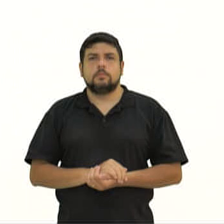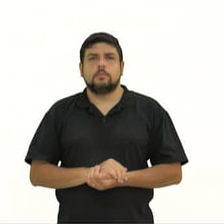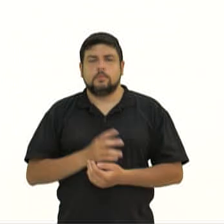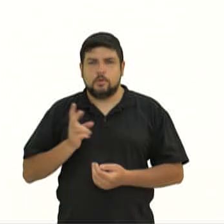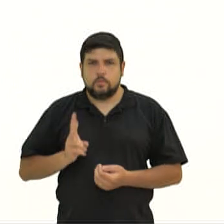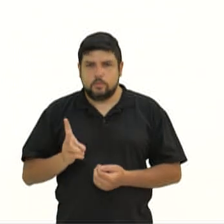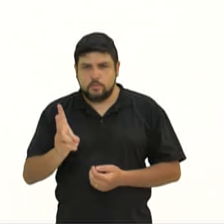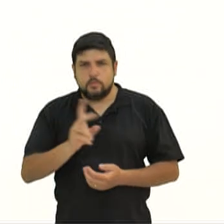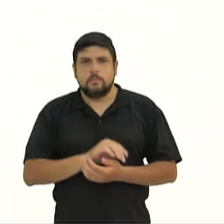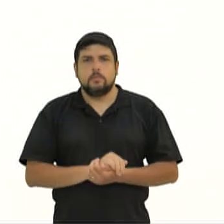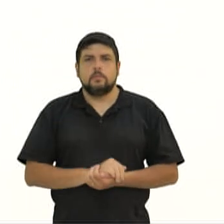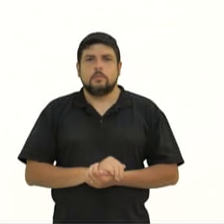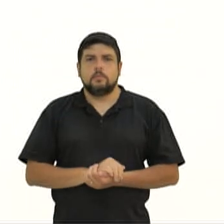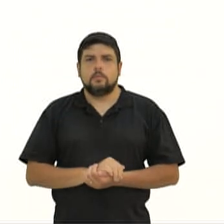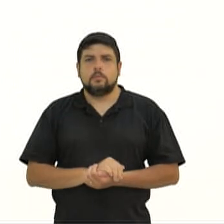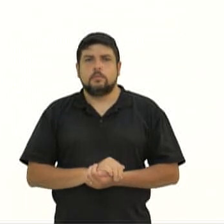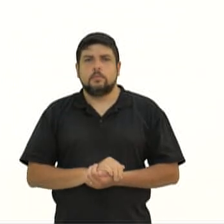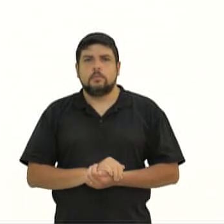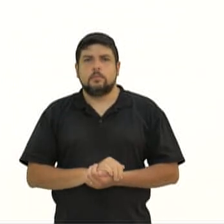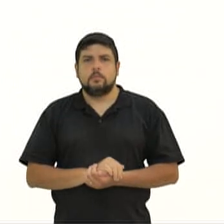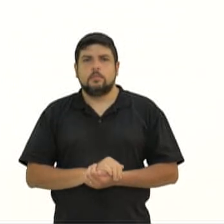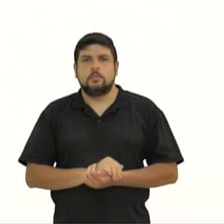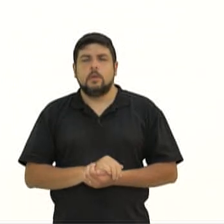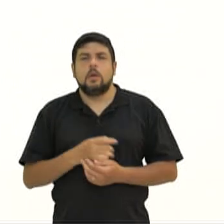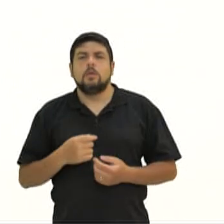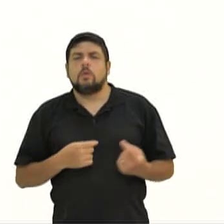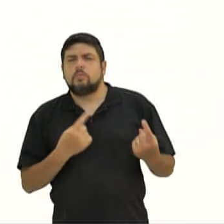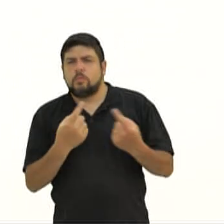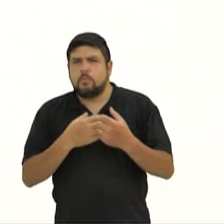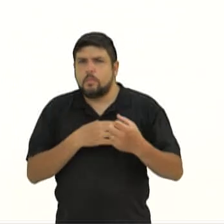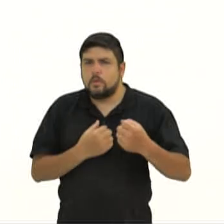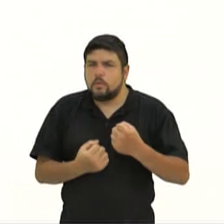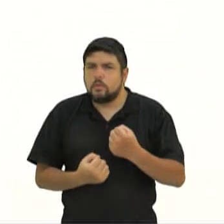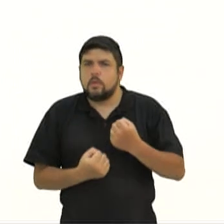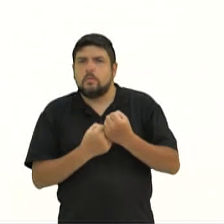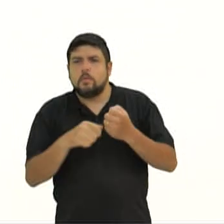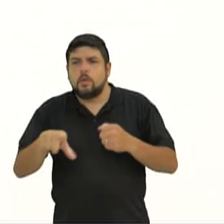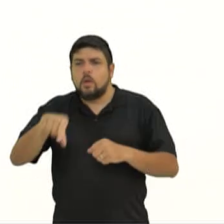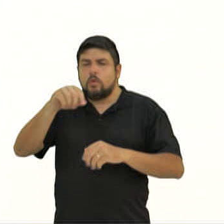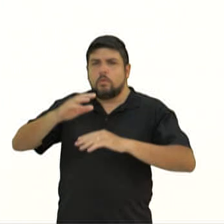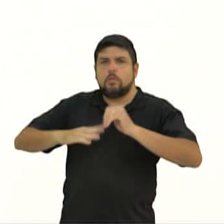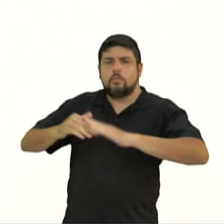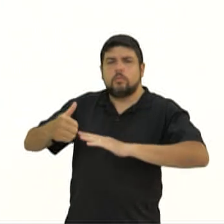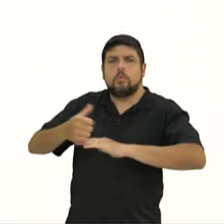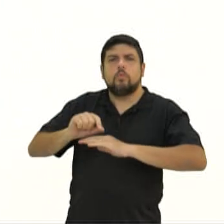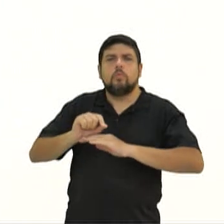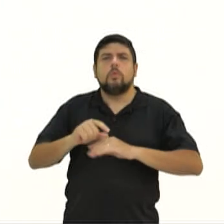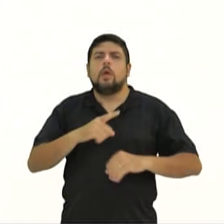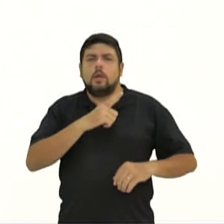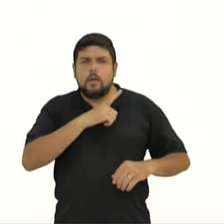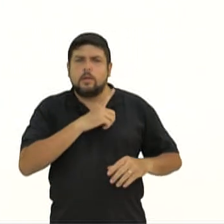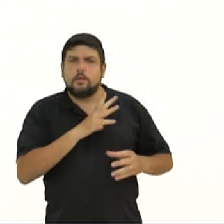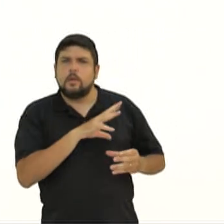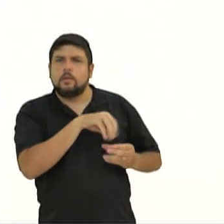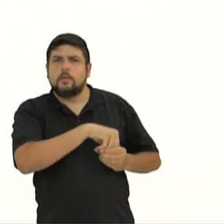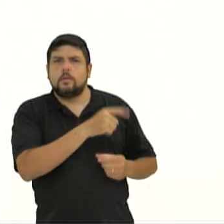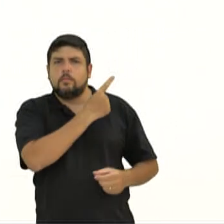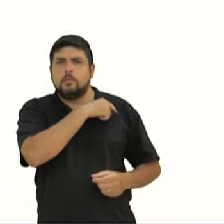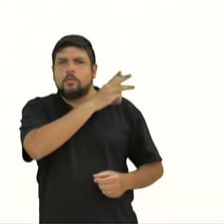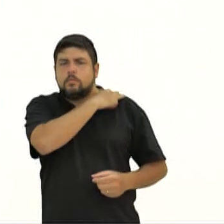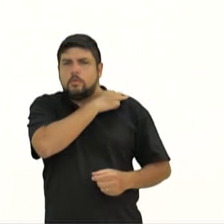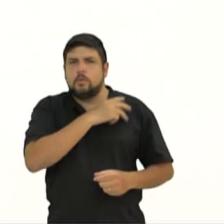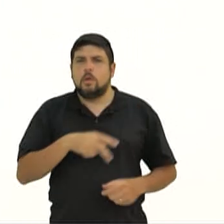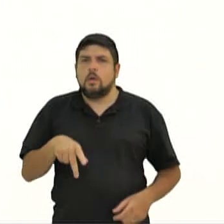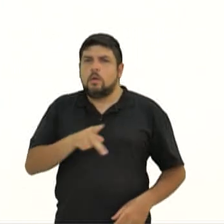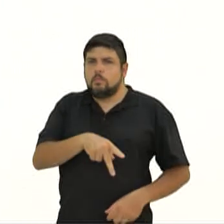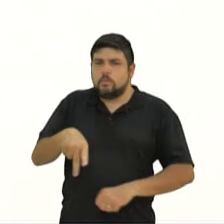Continuando Um dos apoios para escolher uma profissão sem dor de cabeça está escondido no ensino médio. Segundo Viviane Anaia, professora de